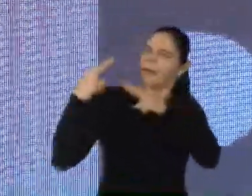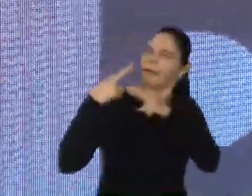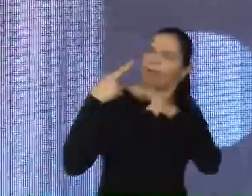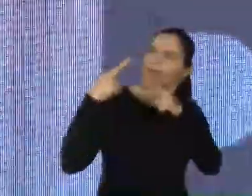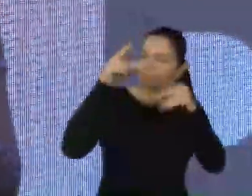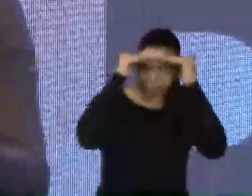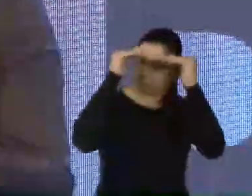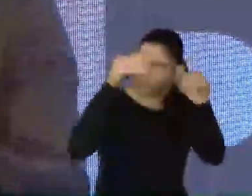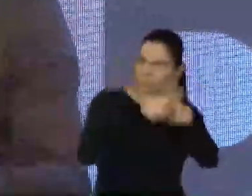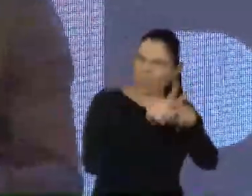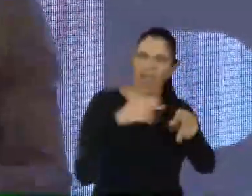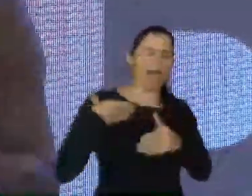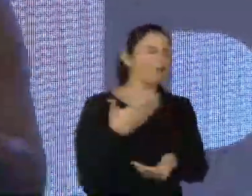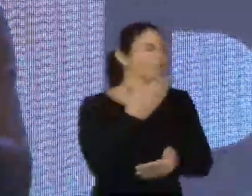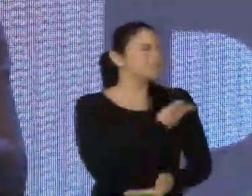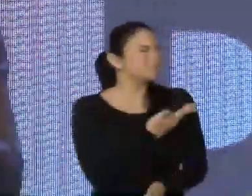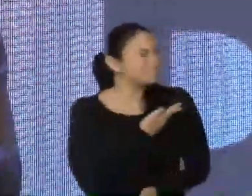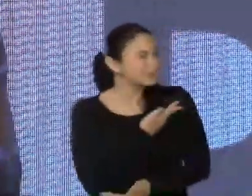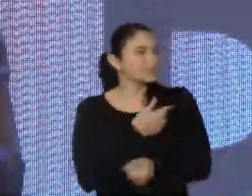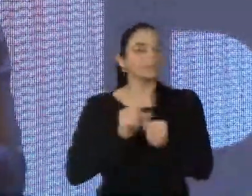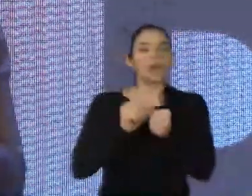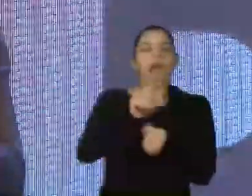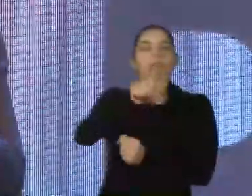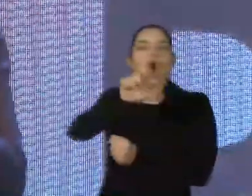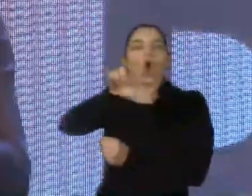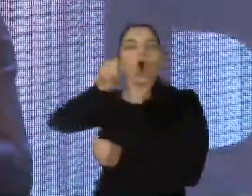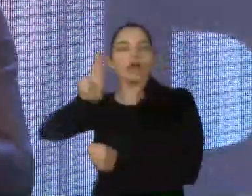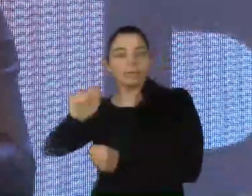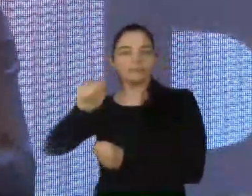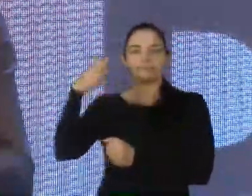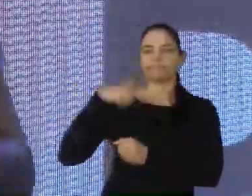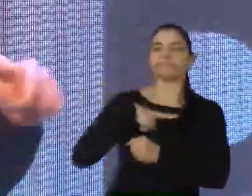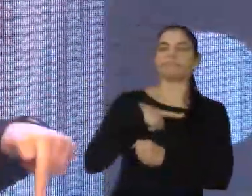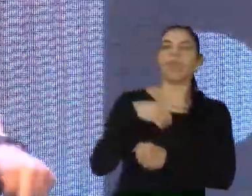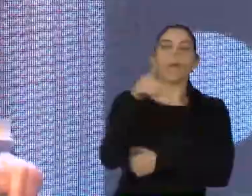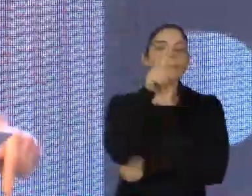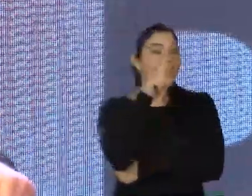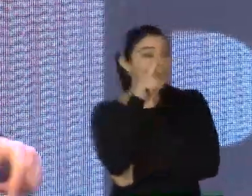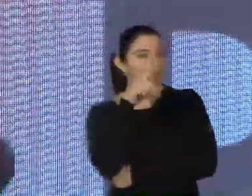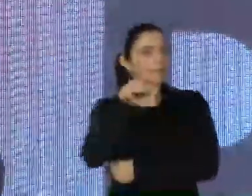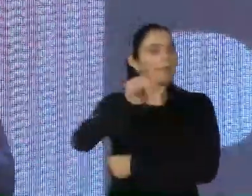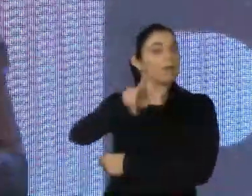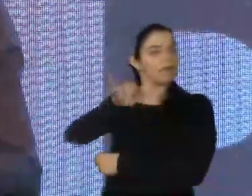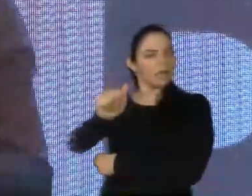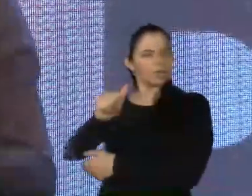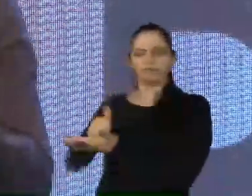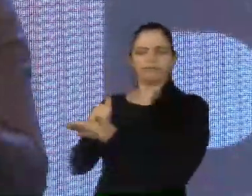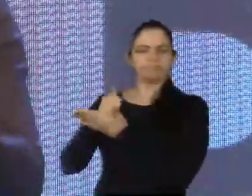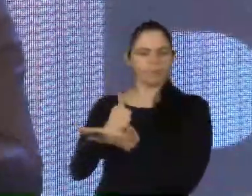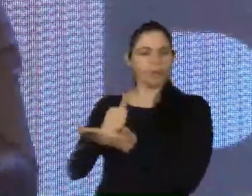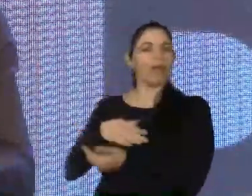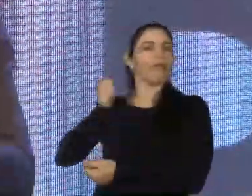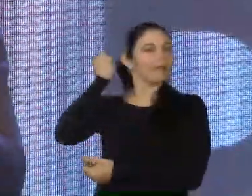amiga e grande parceira da inclusão, Glória Amato, mãe da Mariana, que amanhã vai estar aqui, inclusive, com a gente, sendo uma das mentoras